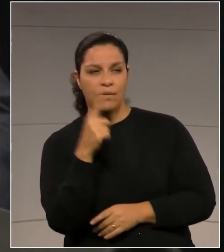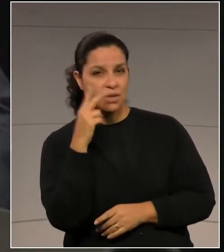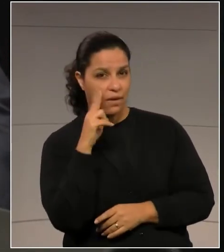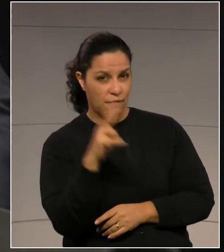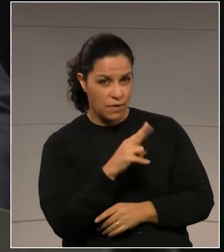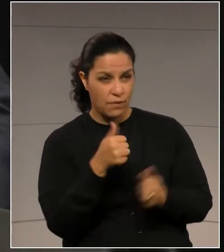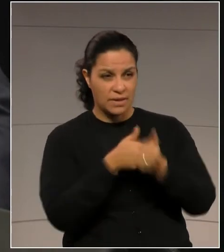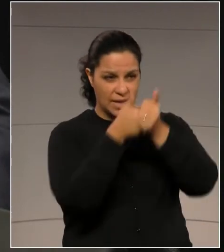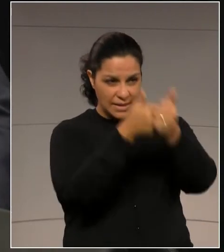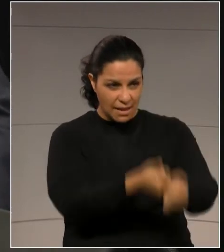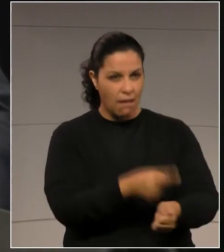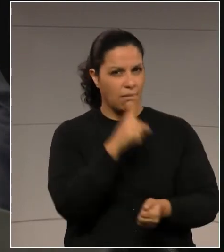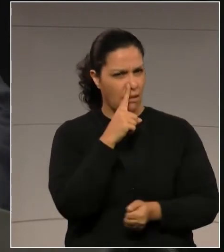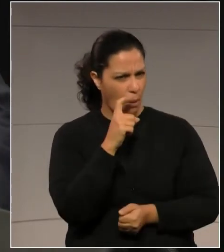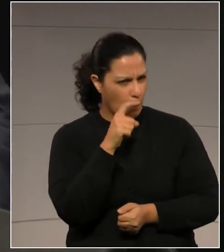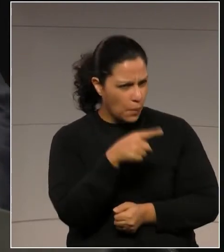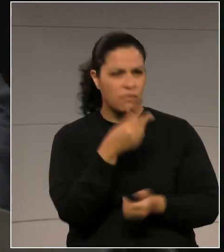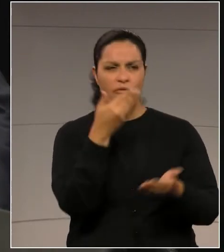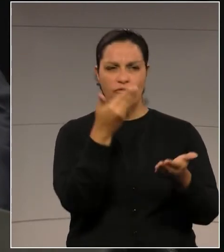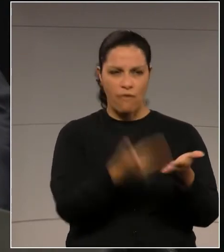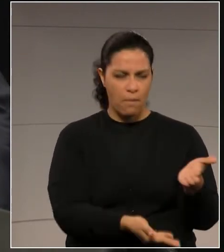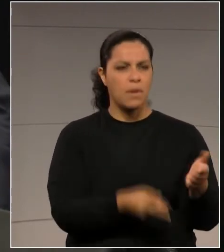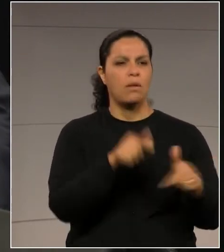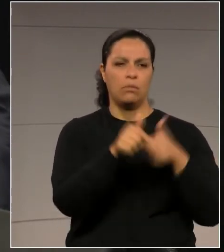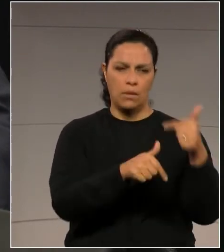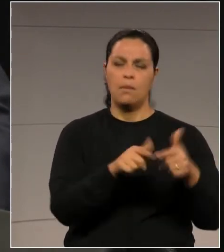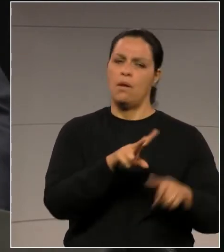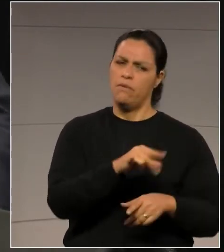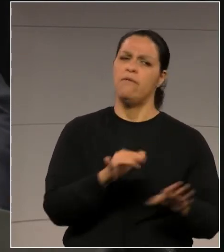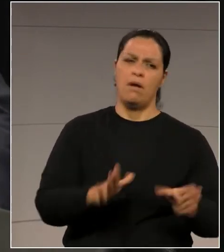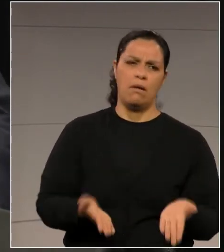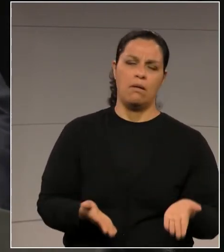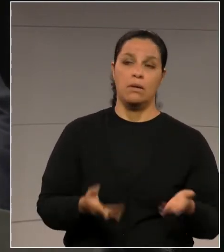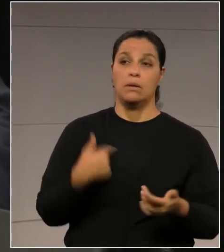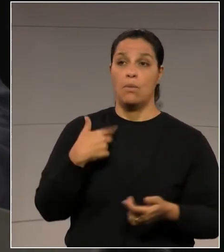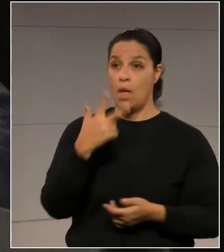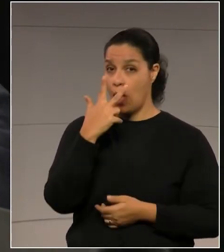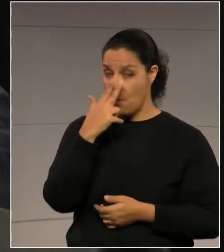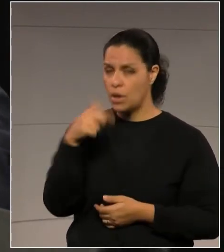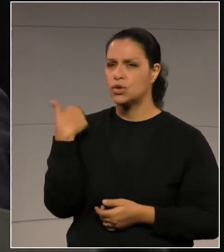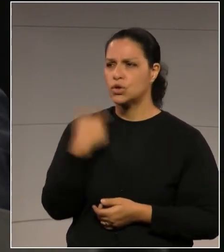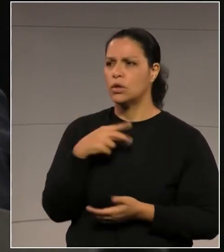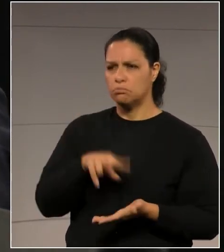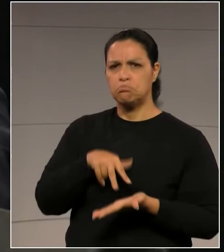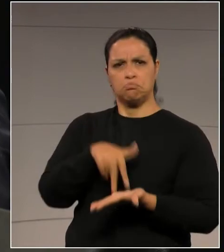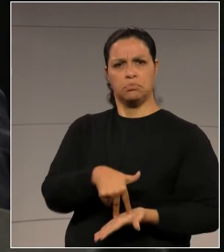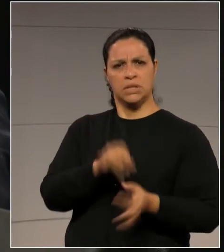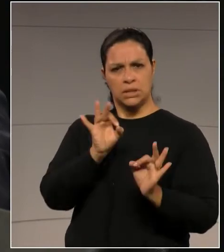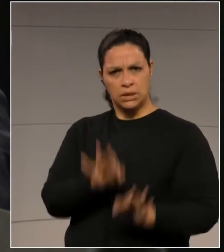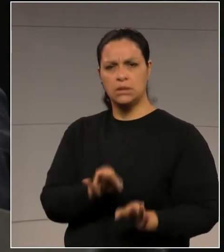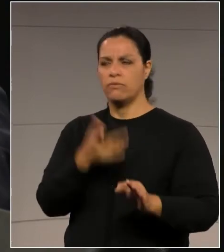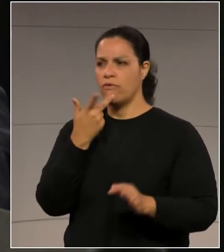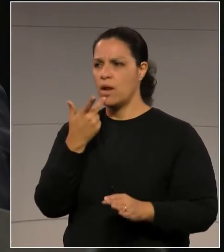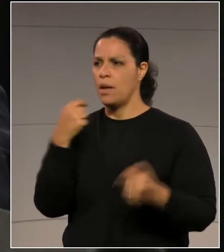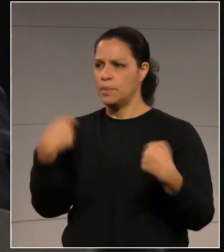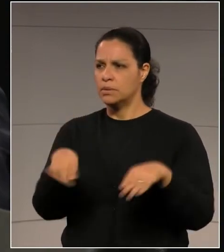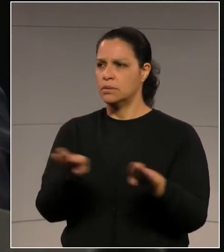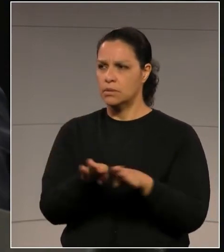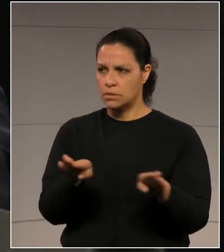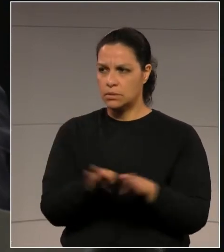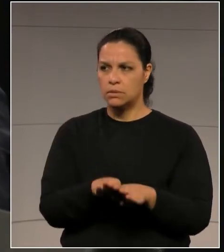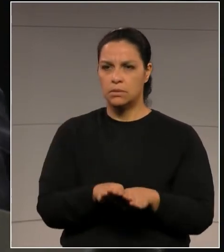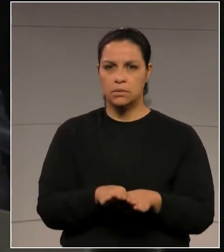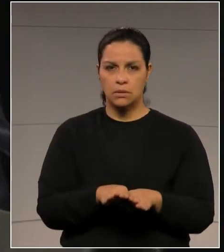você é seguidor do Caputo? Então você vai perder o cargo. Então eu acho que tem que se posicionar, tem que falar e